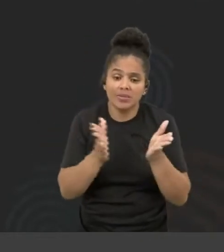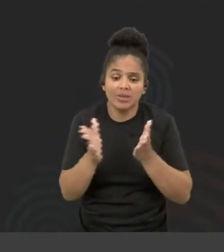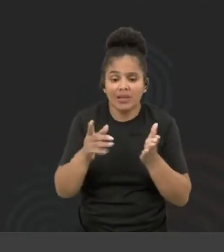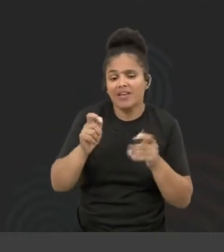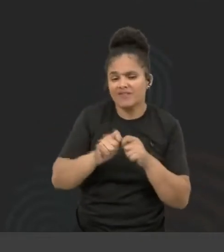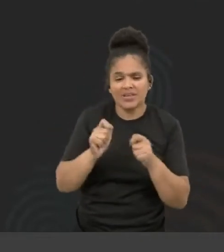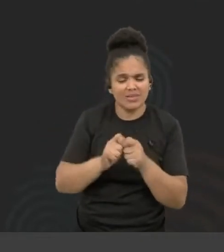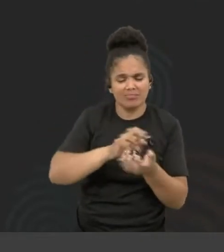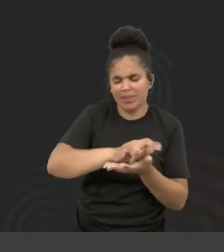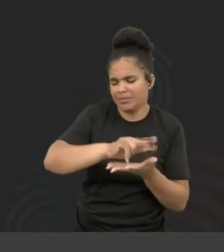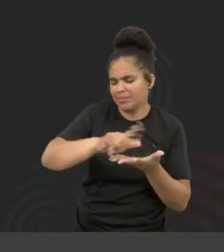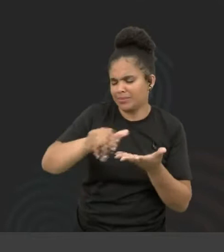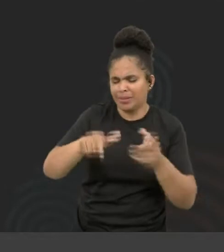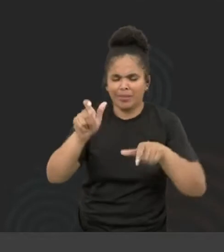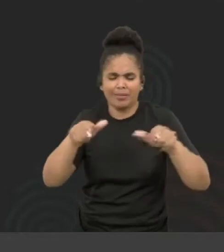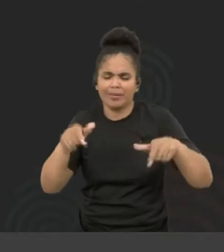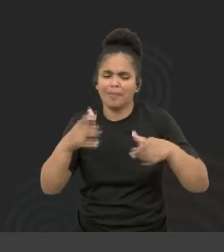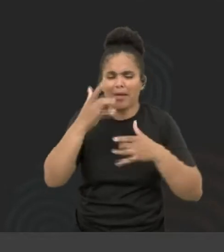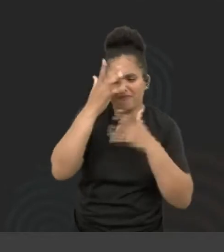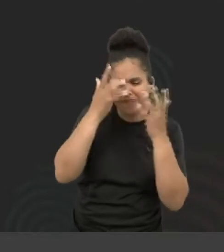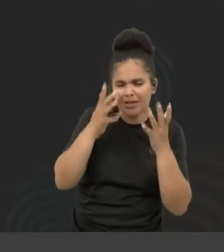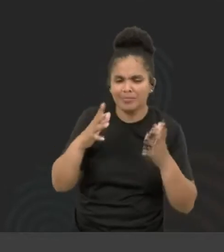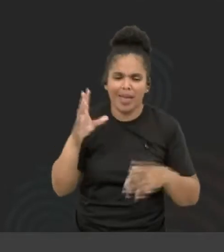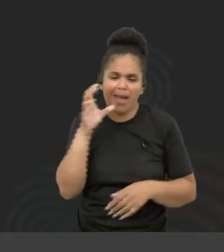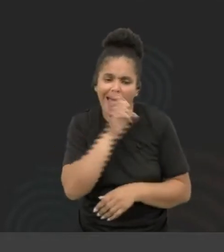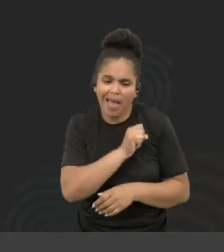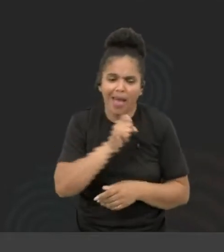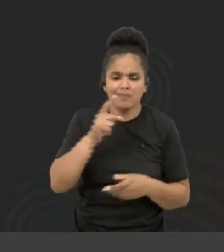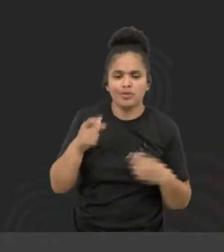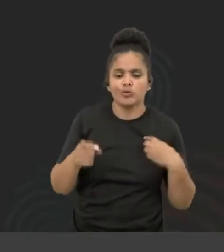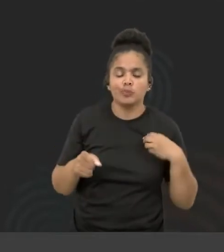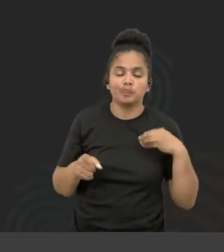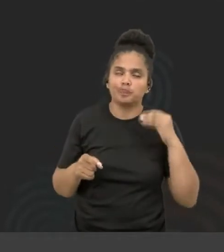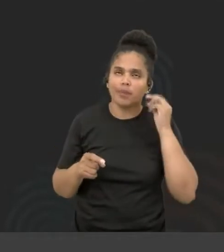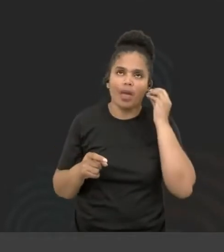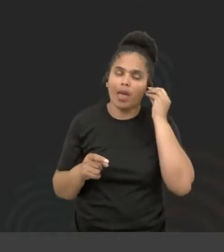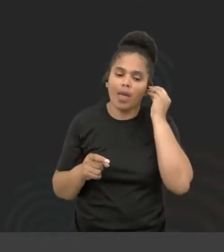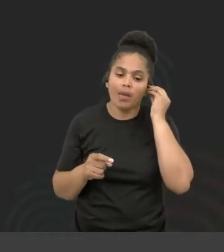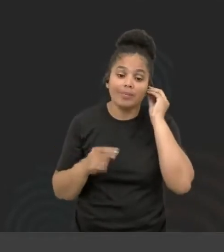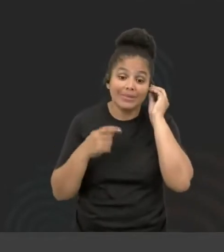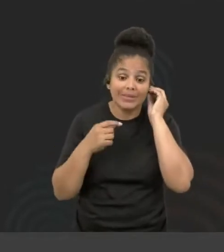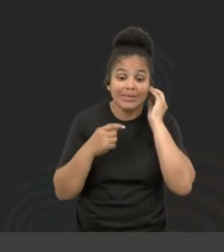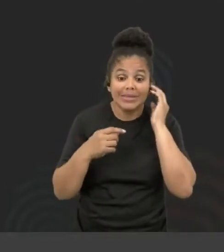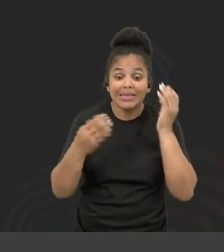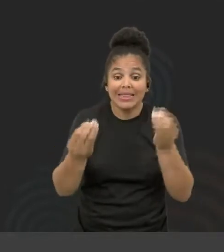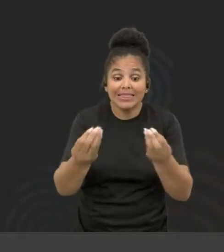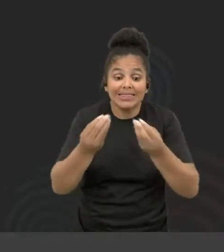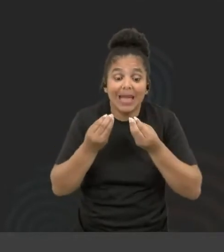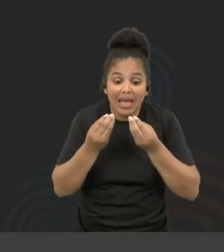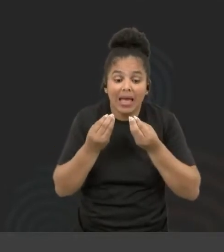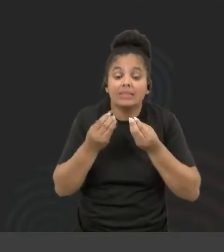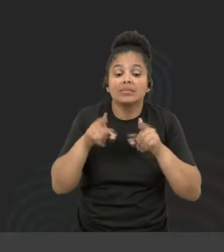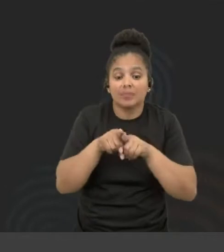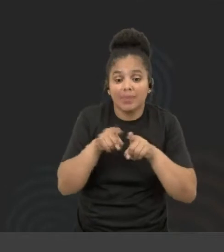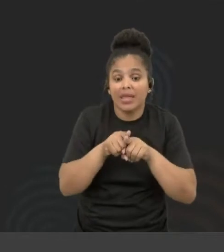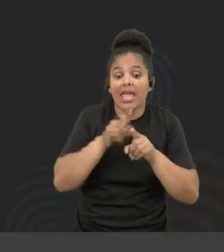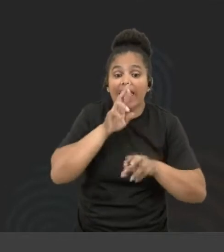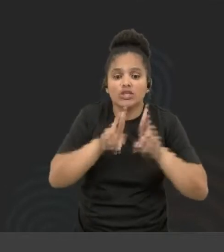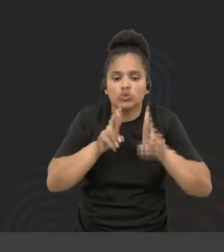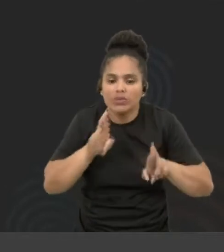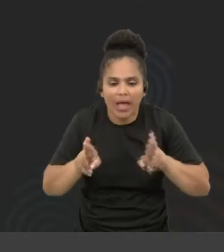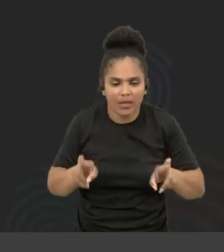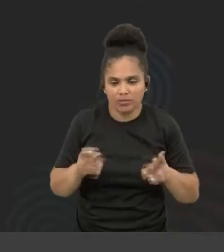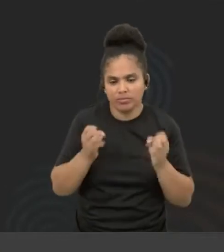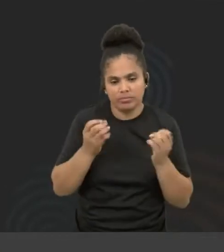fazer outras coisas, a fazer as coisas de maneira mais eficiente, de trazer melhores resultados. Então, faz, nossa,